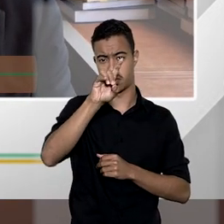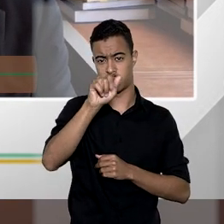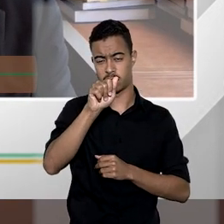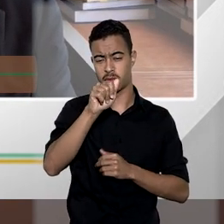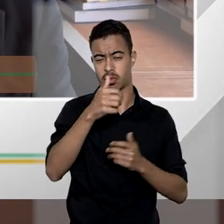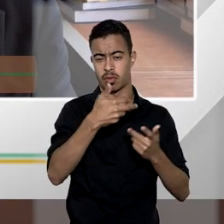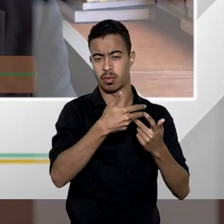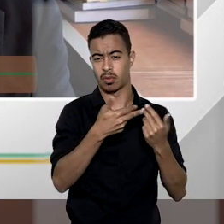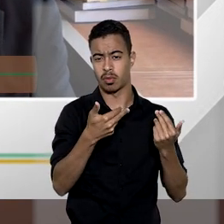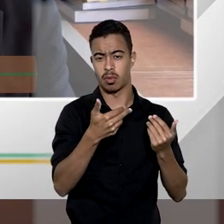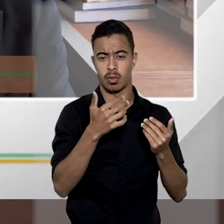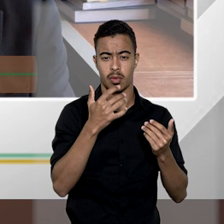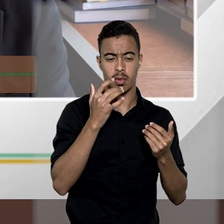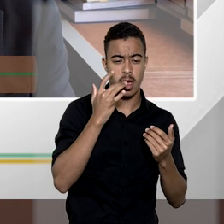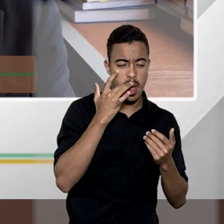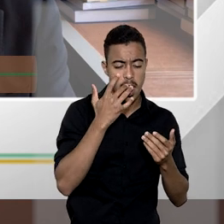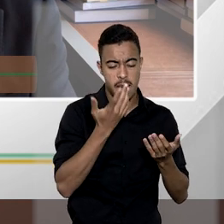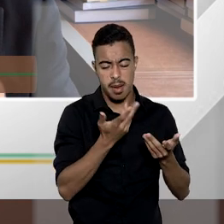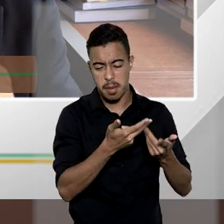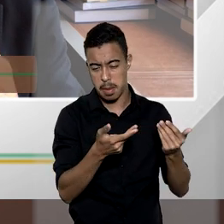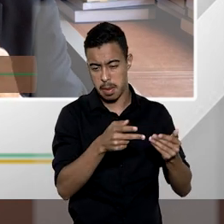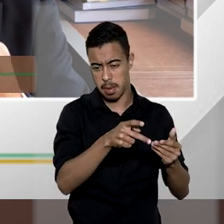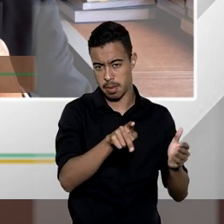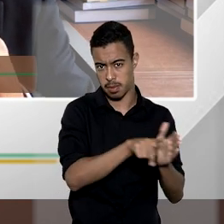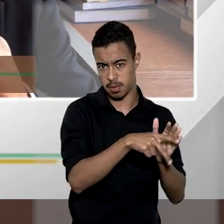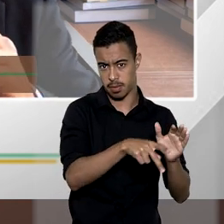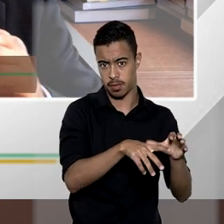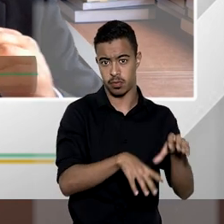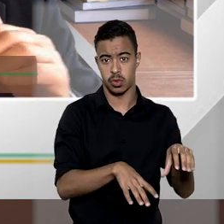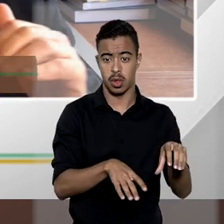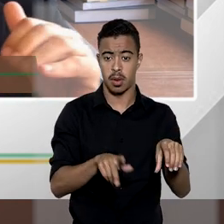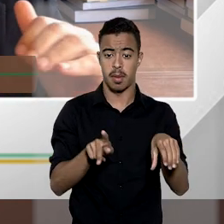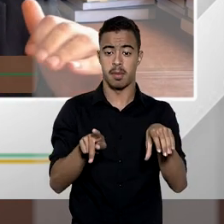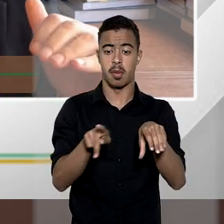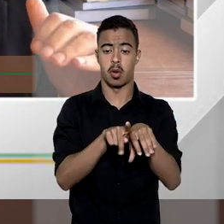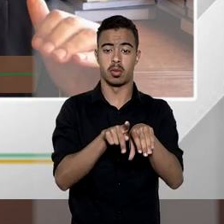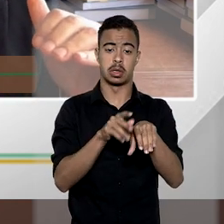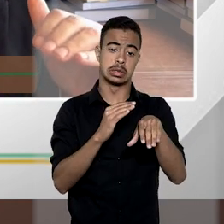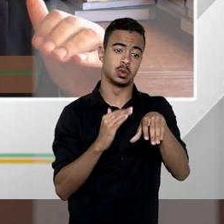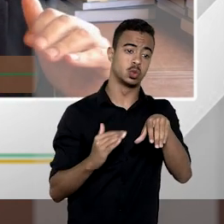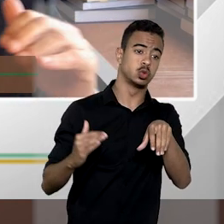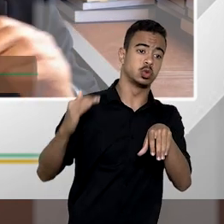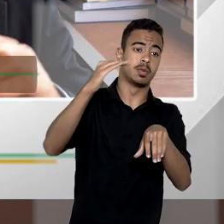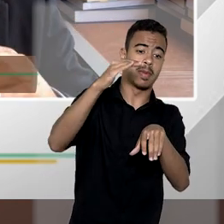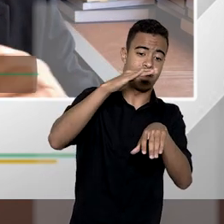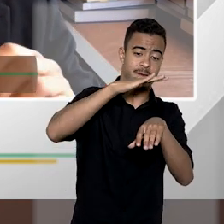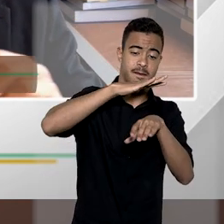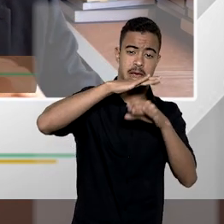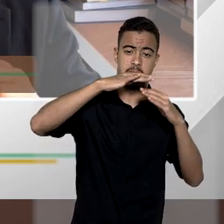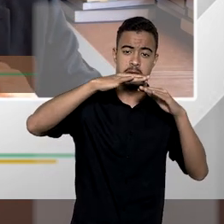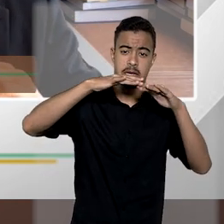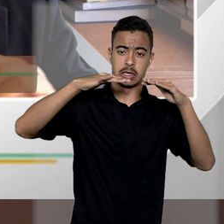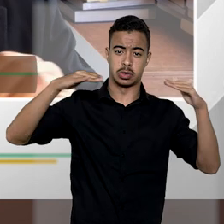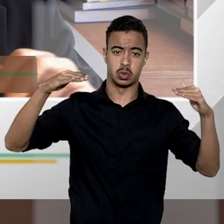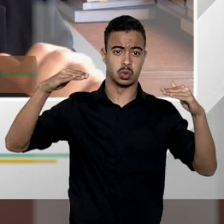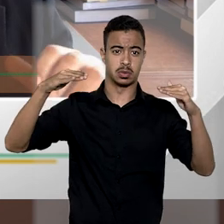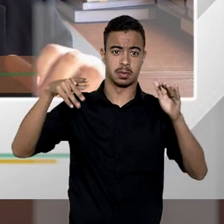ela não é do proprietário da superfície o chamado